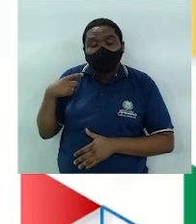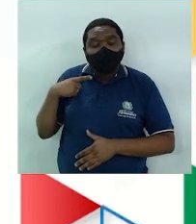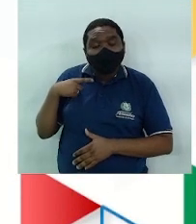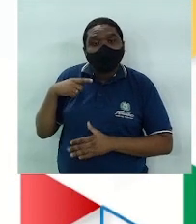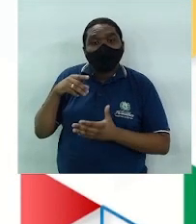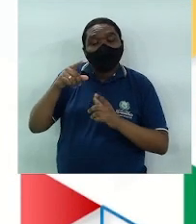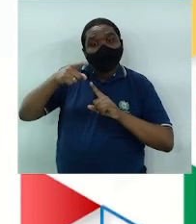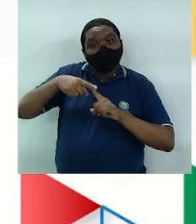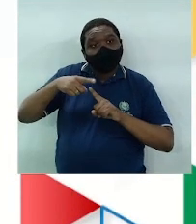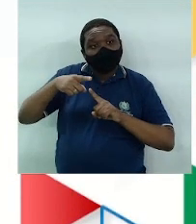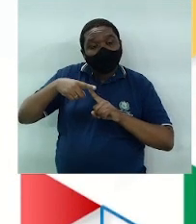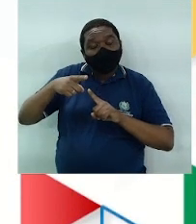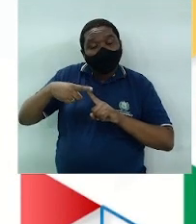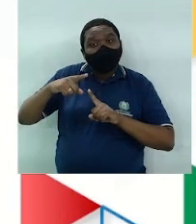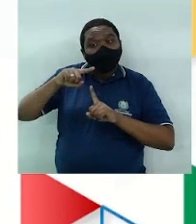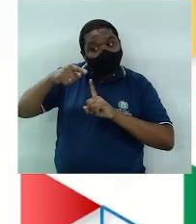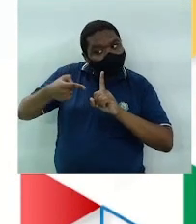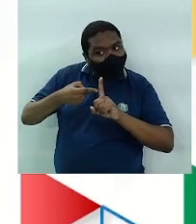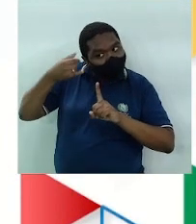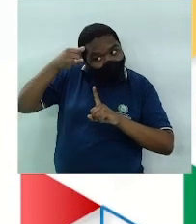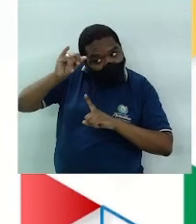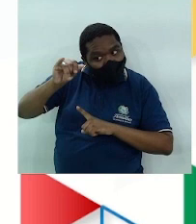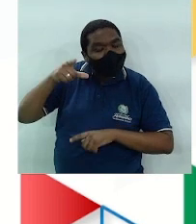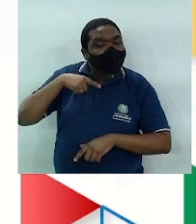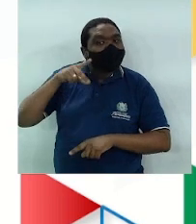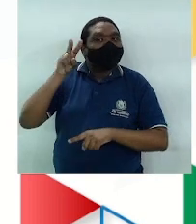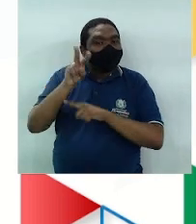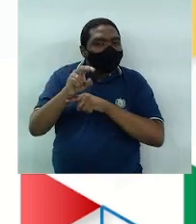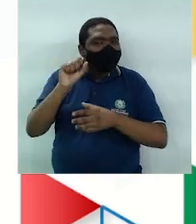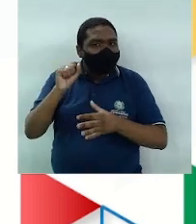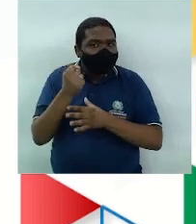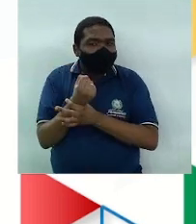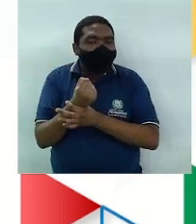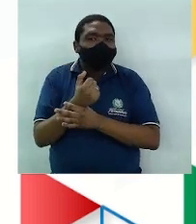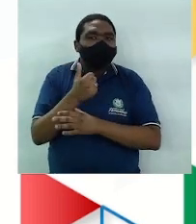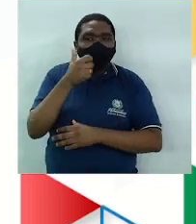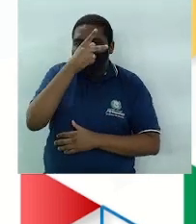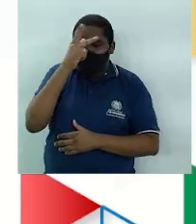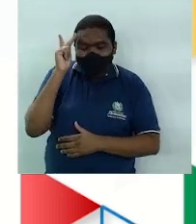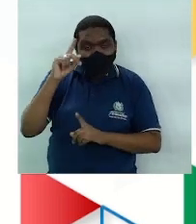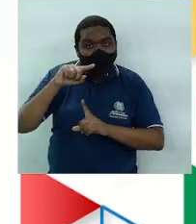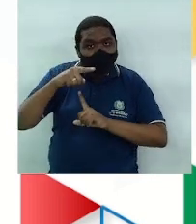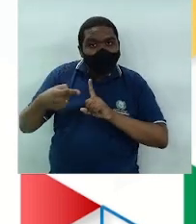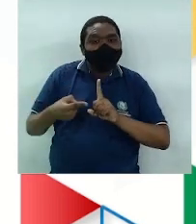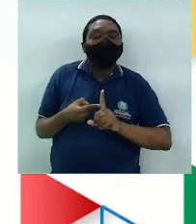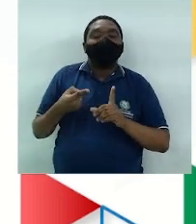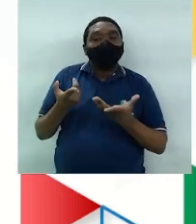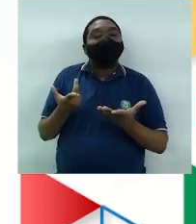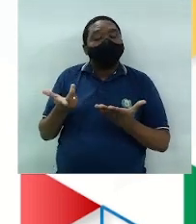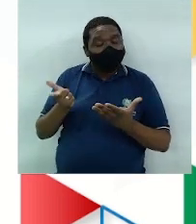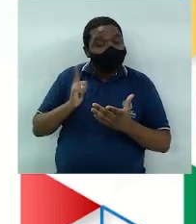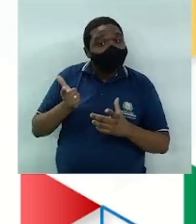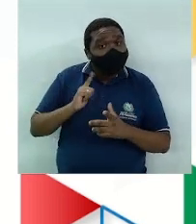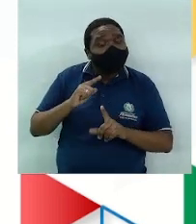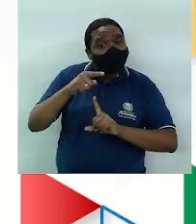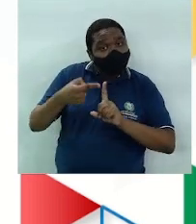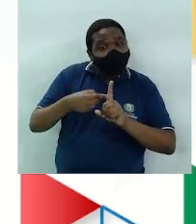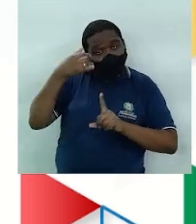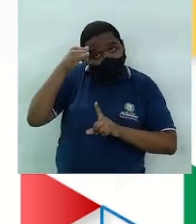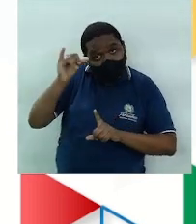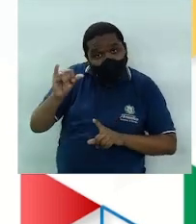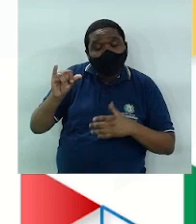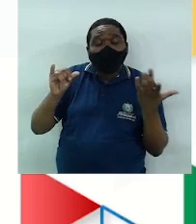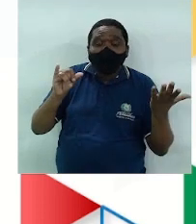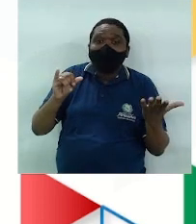contraceptivos garantem a proteção com uma gravidez indesejada. Apesar de prevenir a gravidez, eles